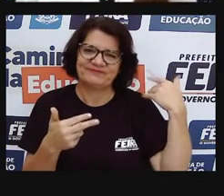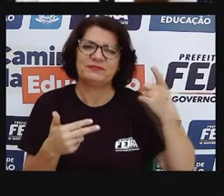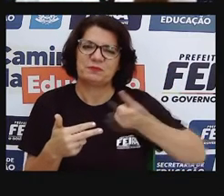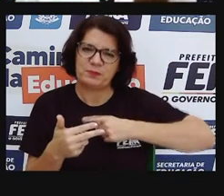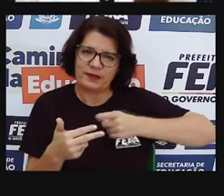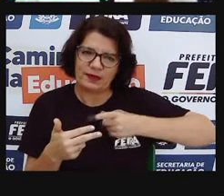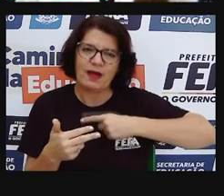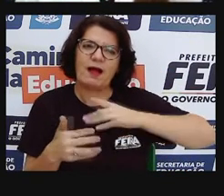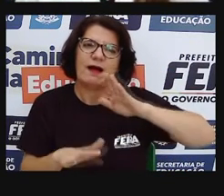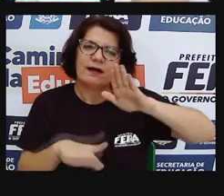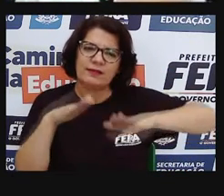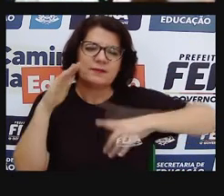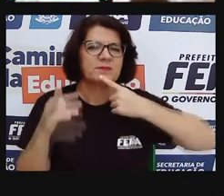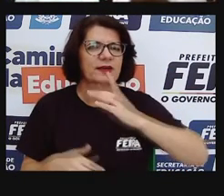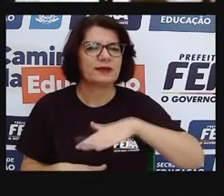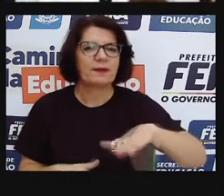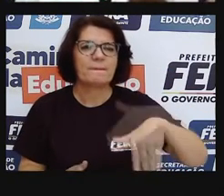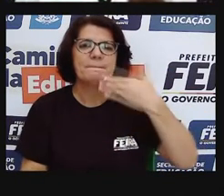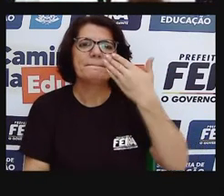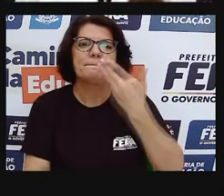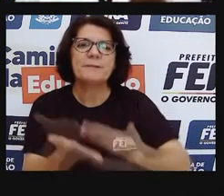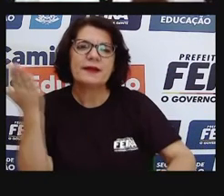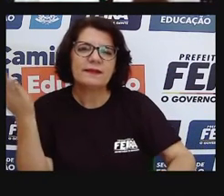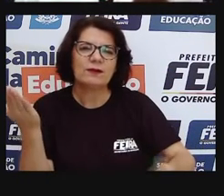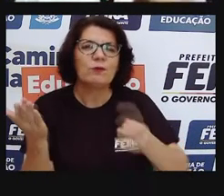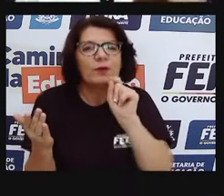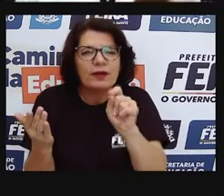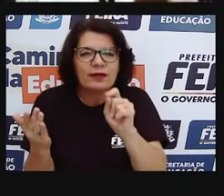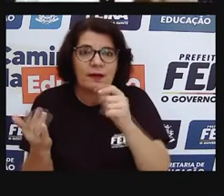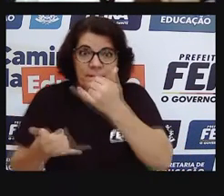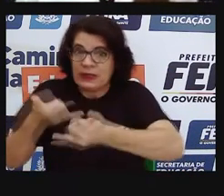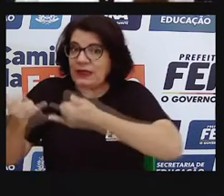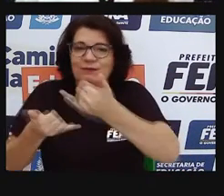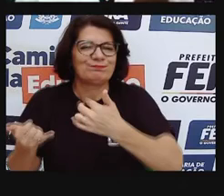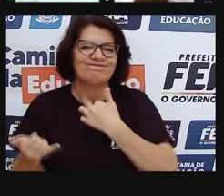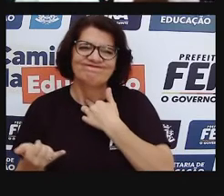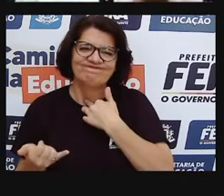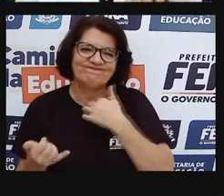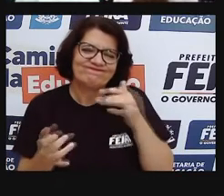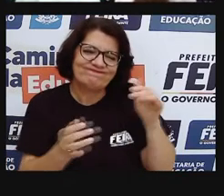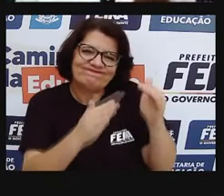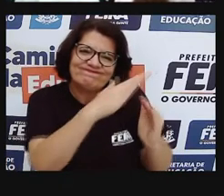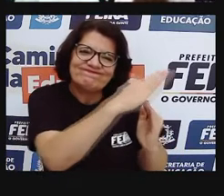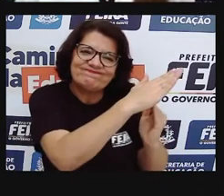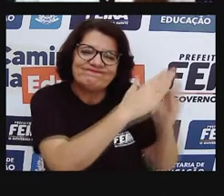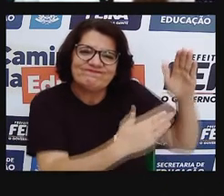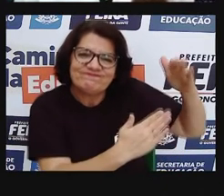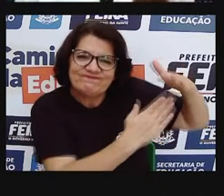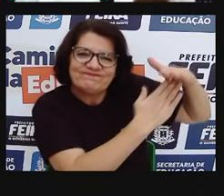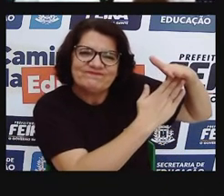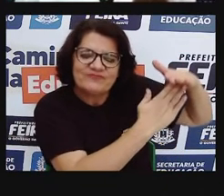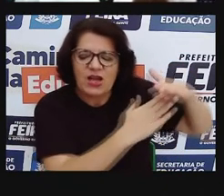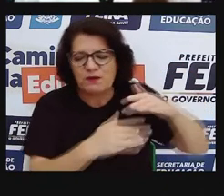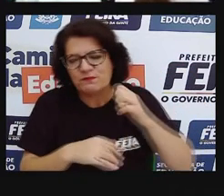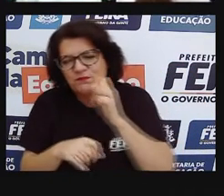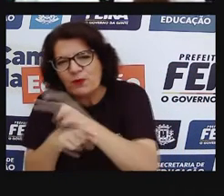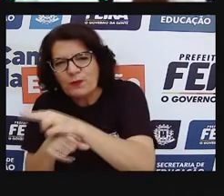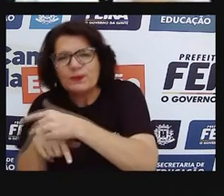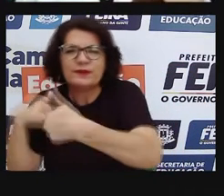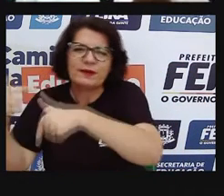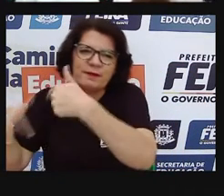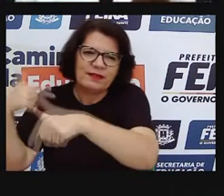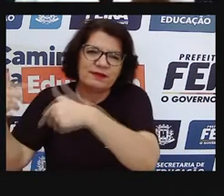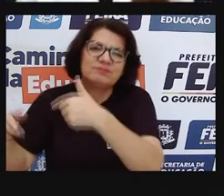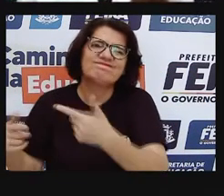perderam, né, a sua infância por ter que ir trabalhar muito cedo, já ser inserido no mundo do trabalho, e como,